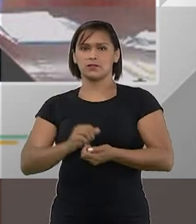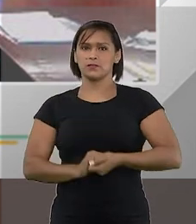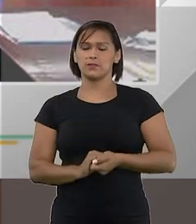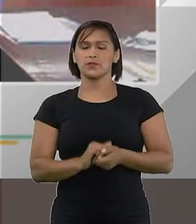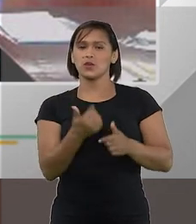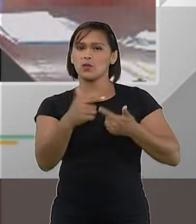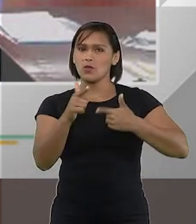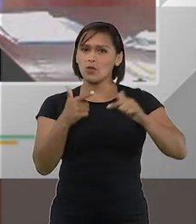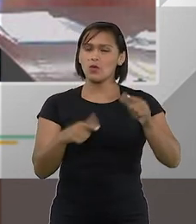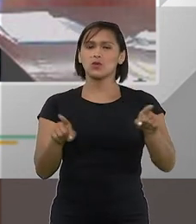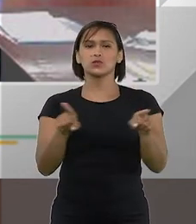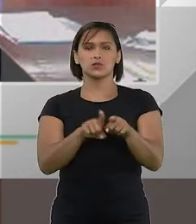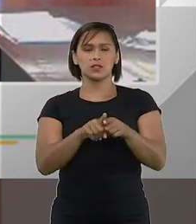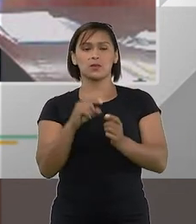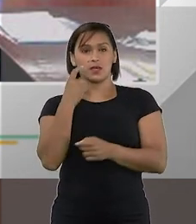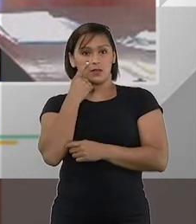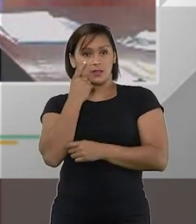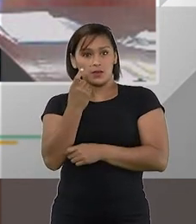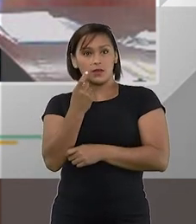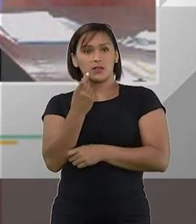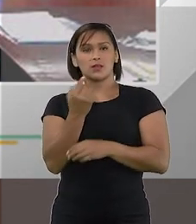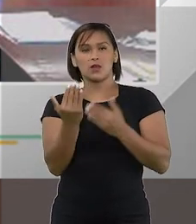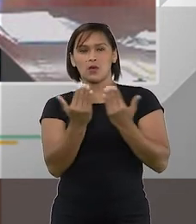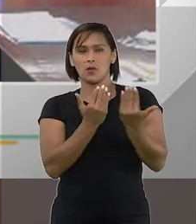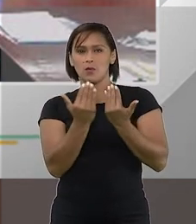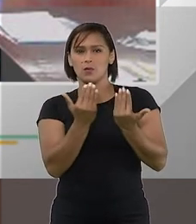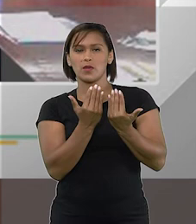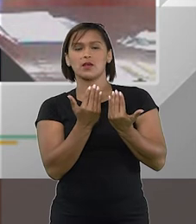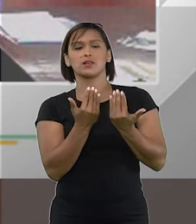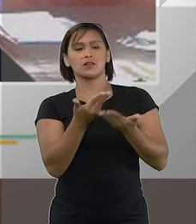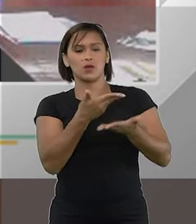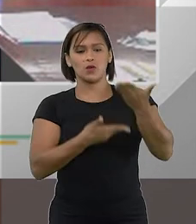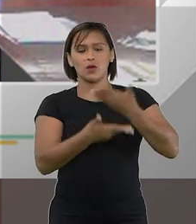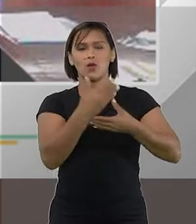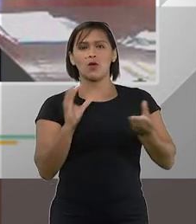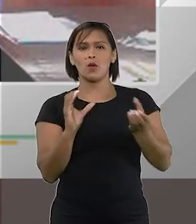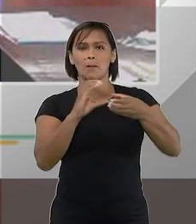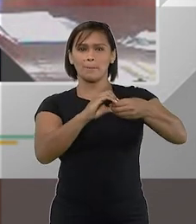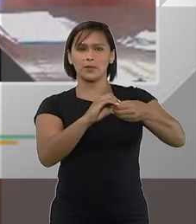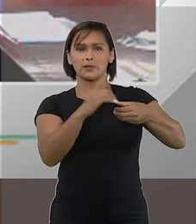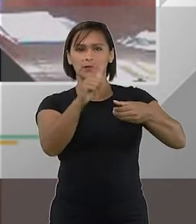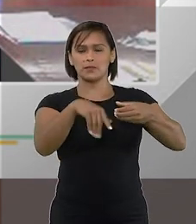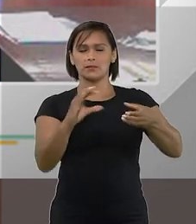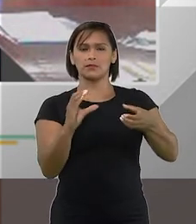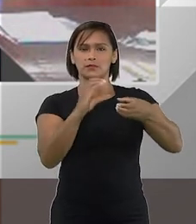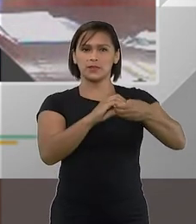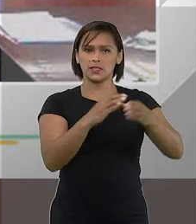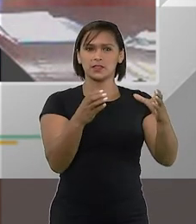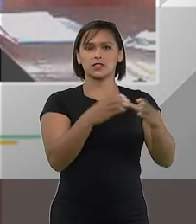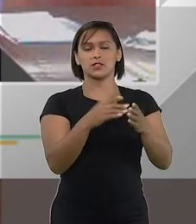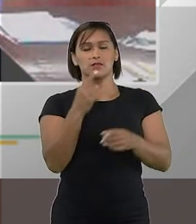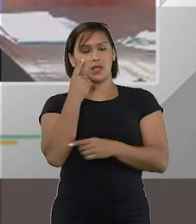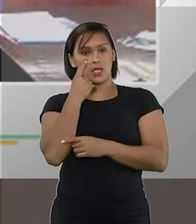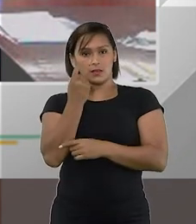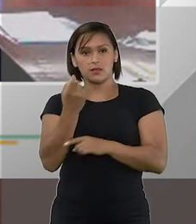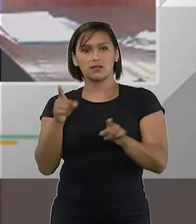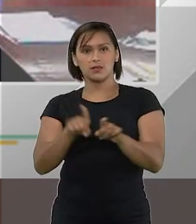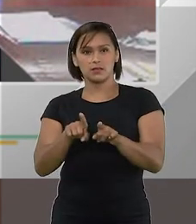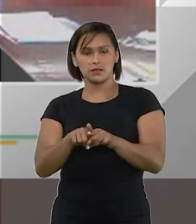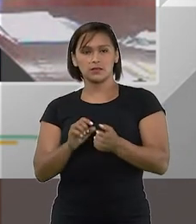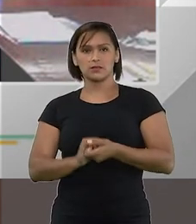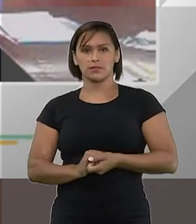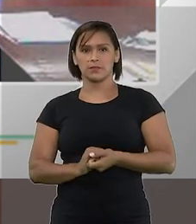outros casos que também são interessantes como o caso de cooperativa é muito interessante